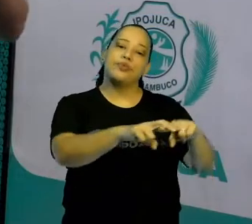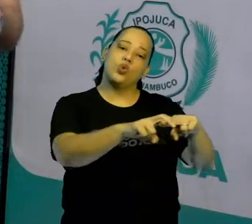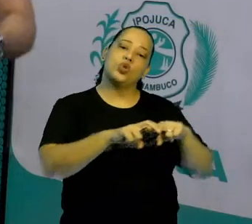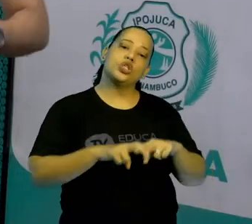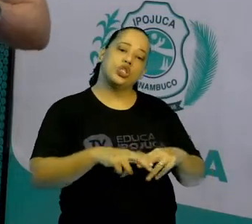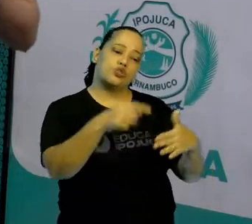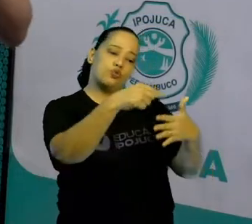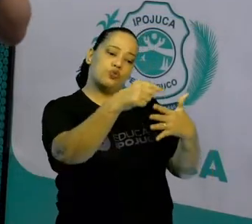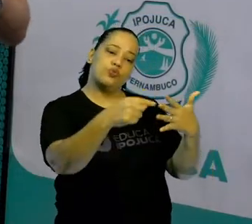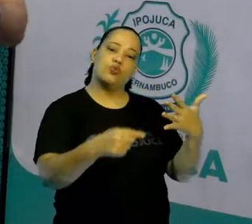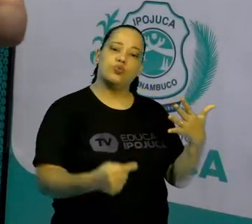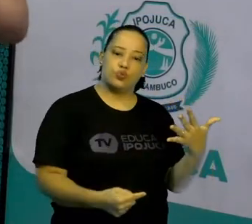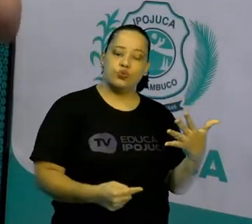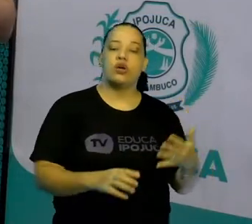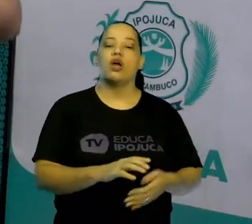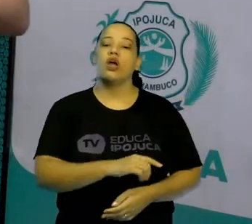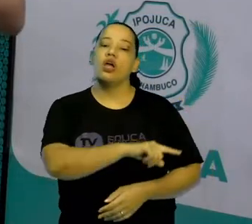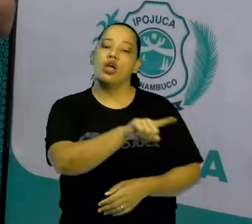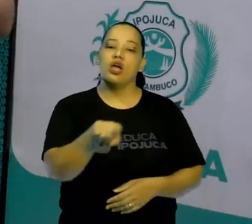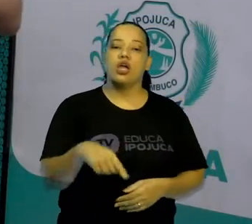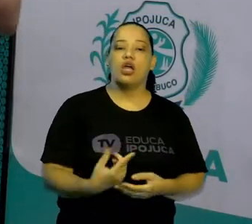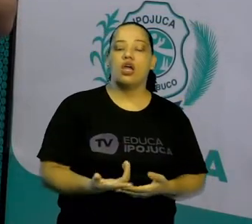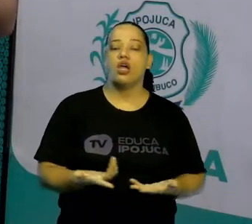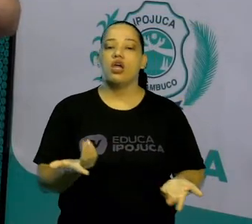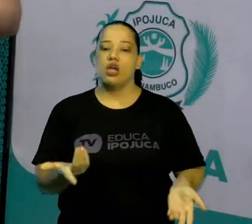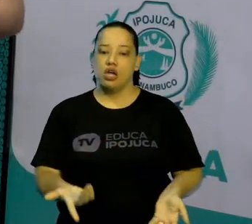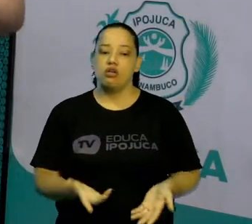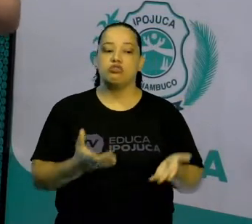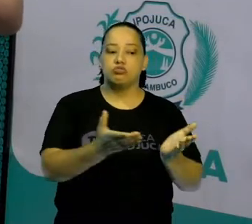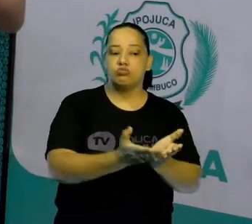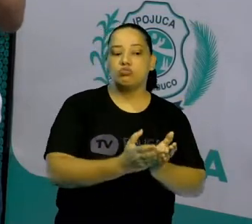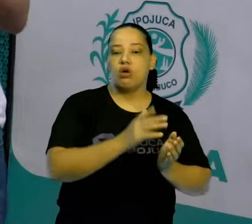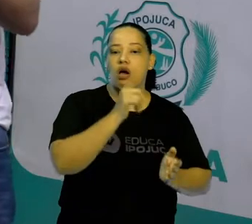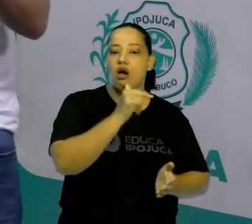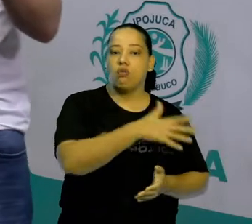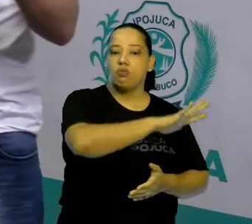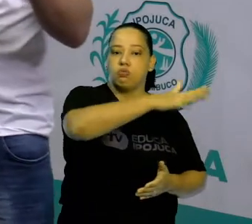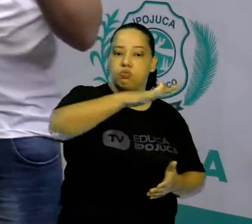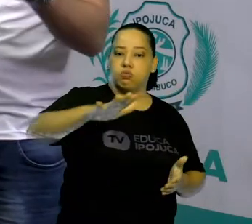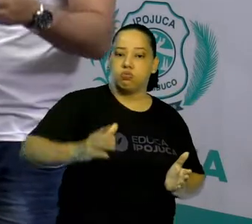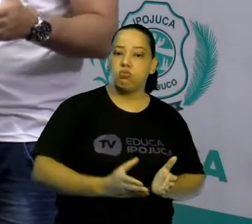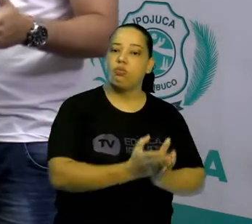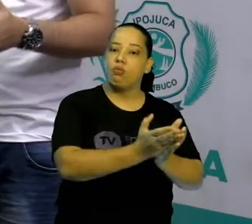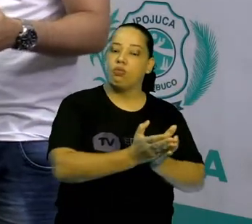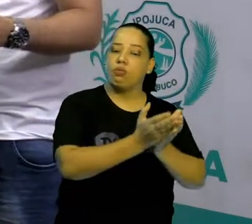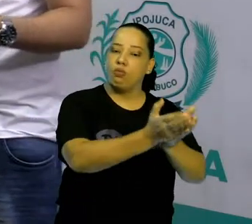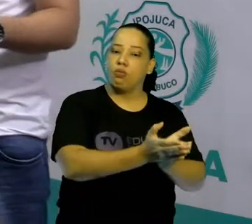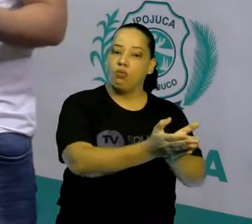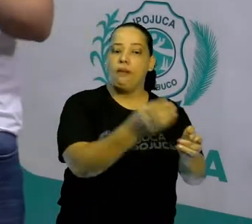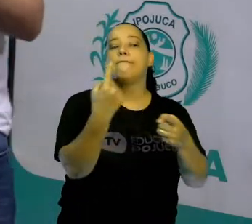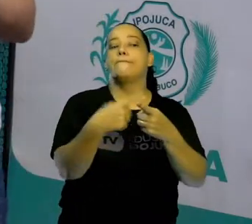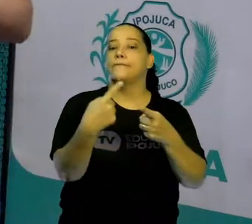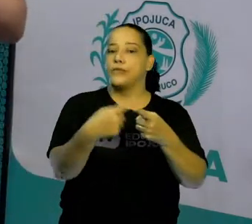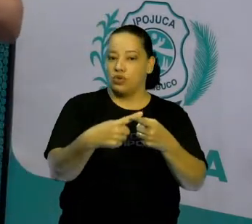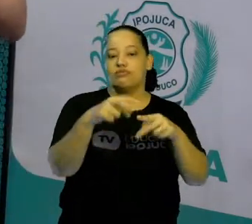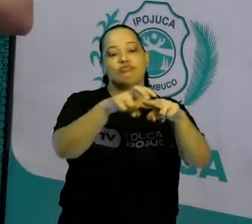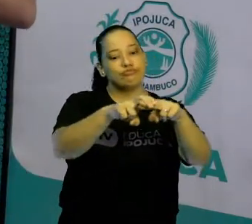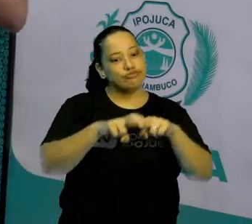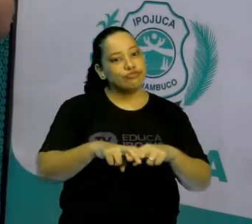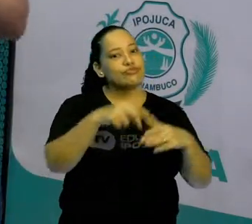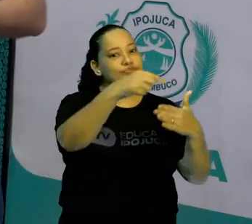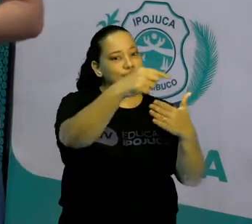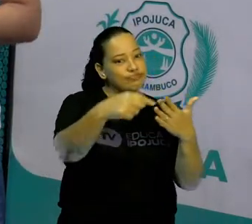foi por acaso que os portugueses, eles se lançaram ao mar. Eles tiveram uma série de razões para isso. Vamos ver